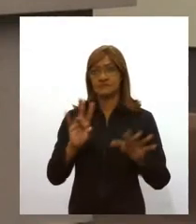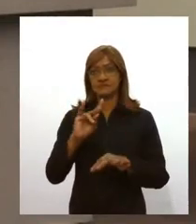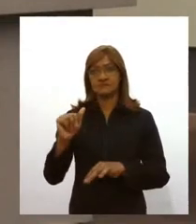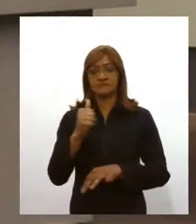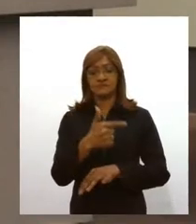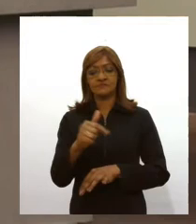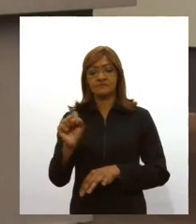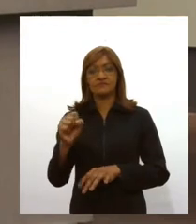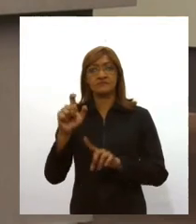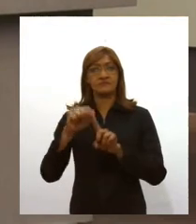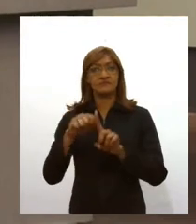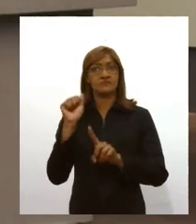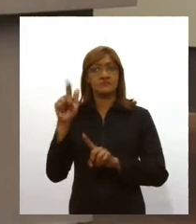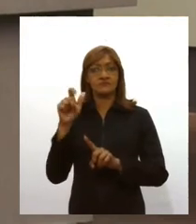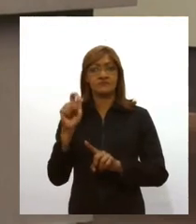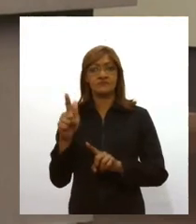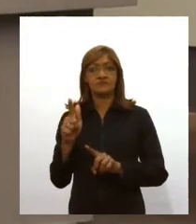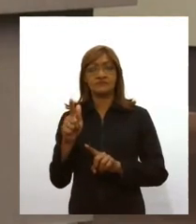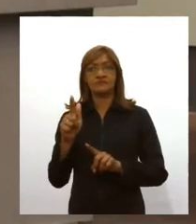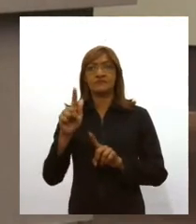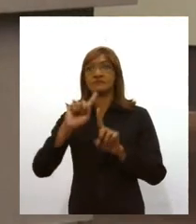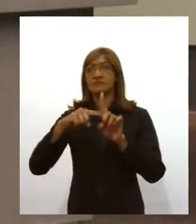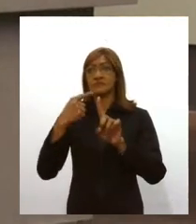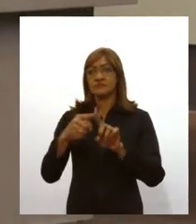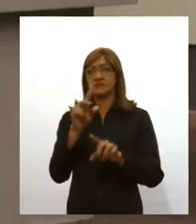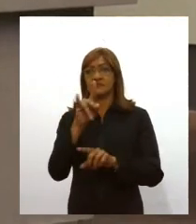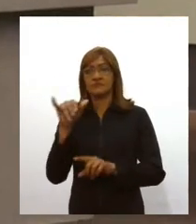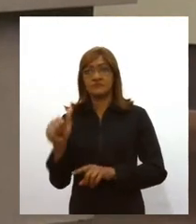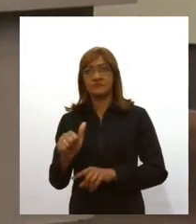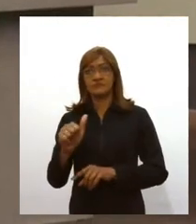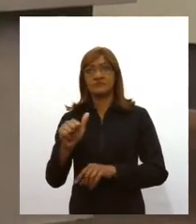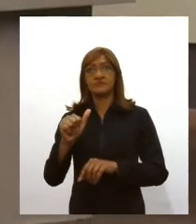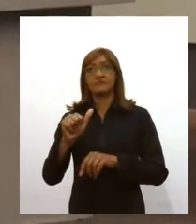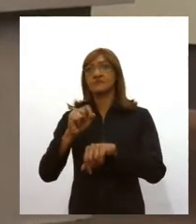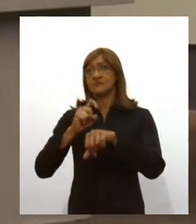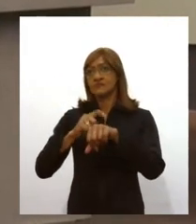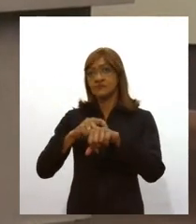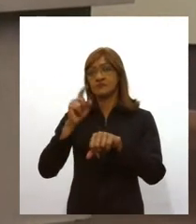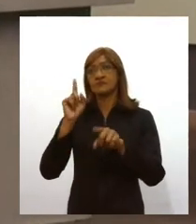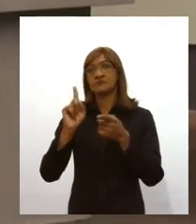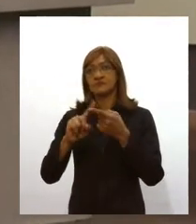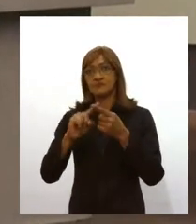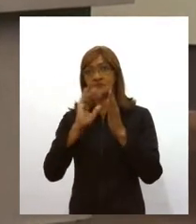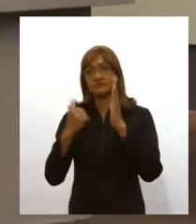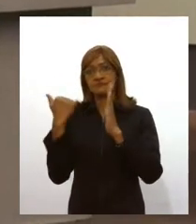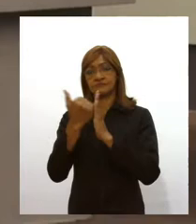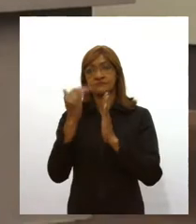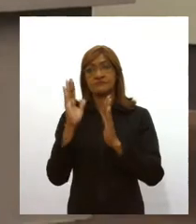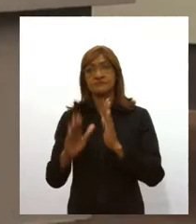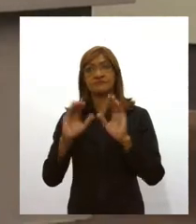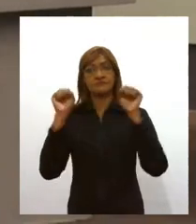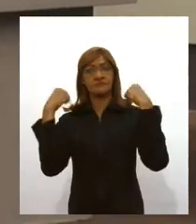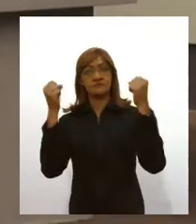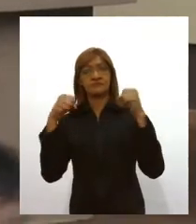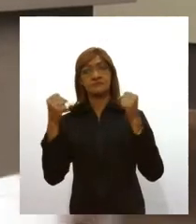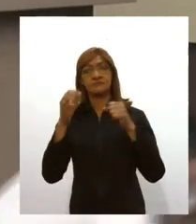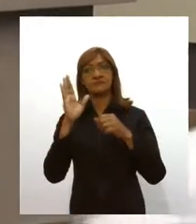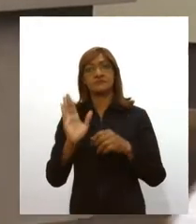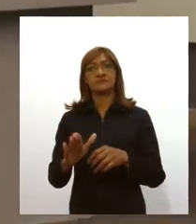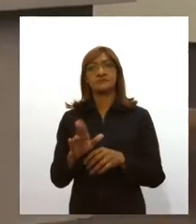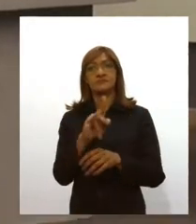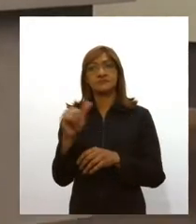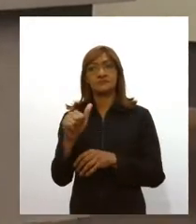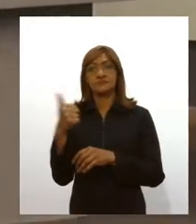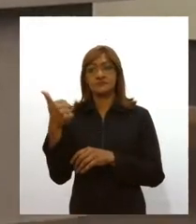agosto, serão ampliados dias e horários para academias de ginástica. A partir do próximo dia 14, podem abrir